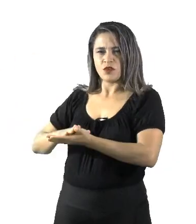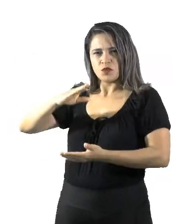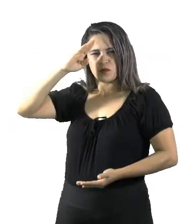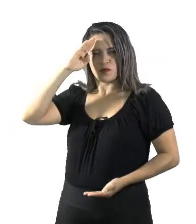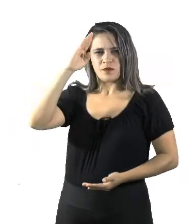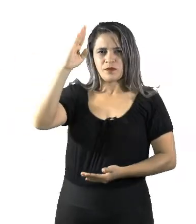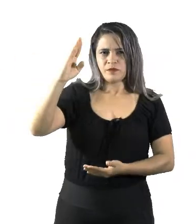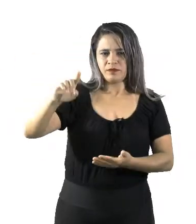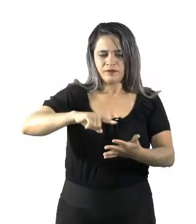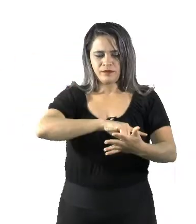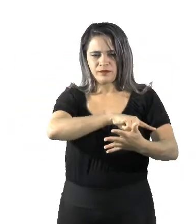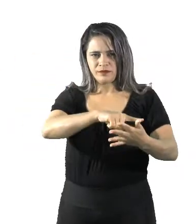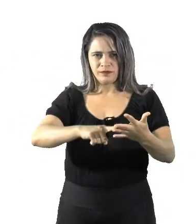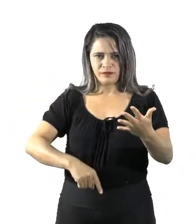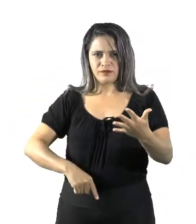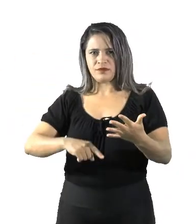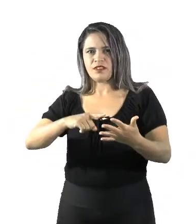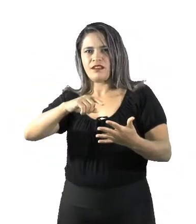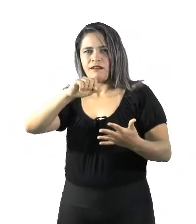são